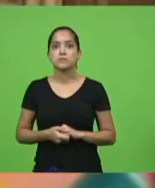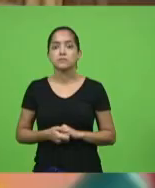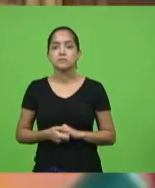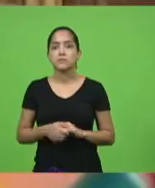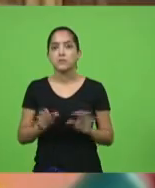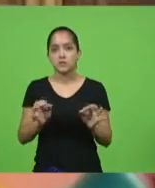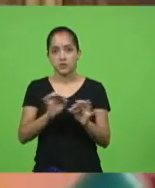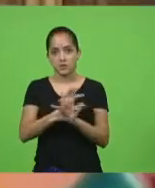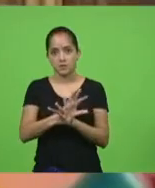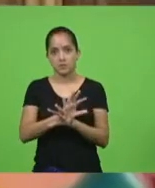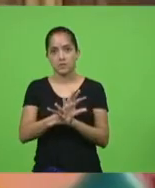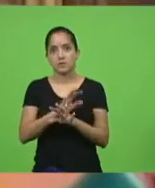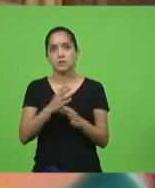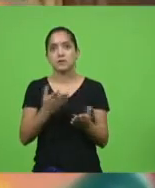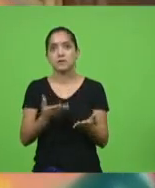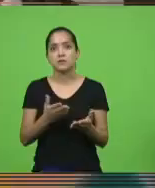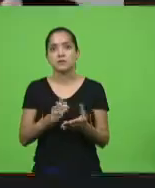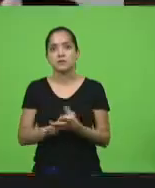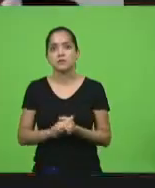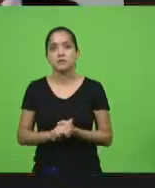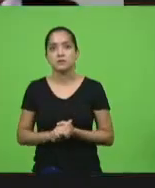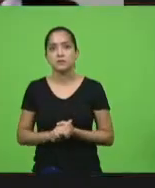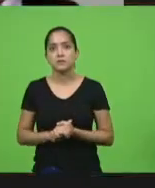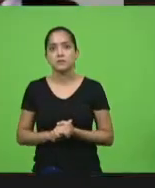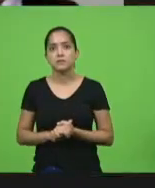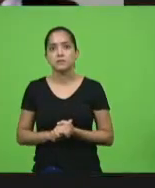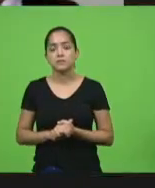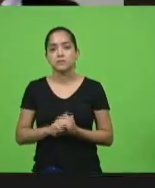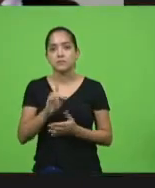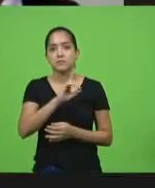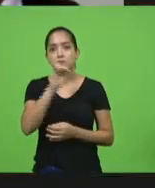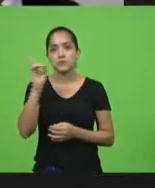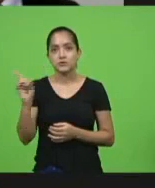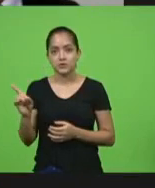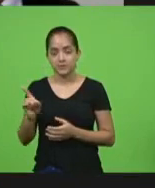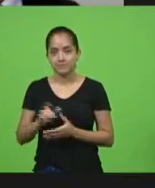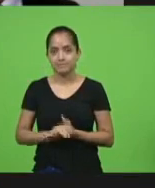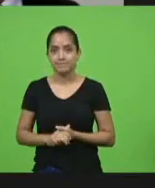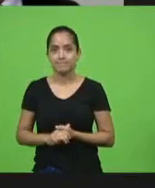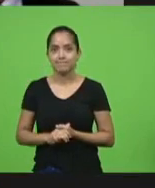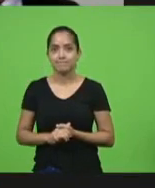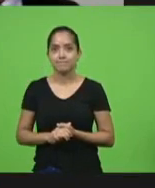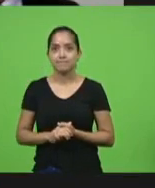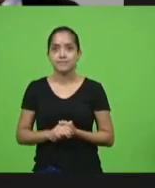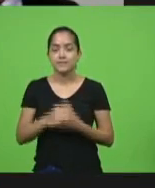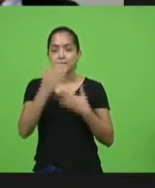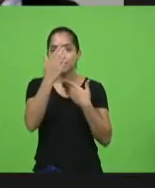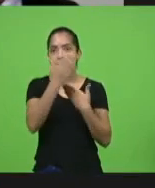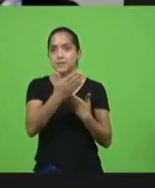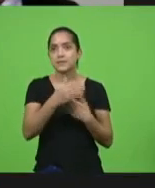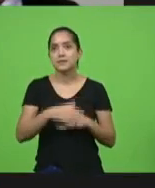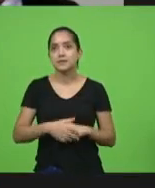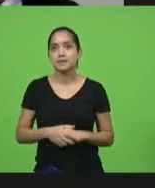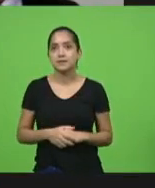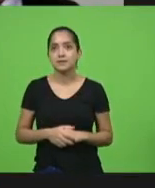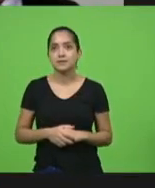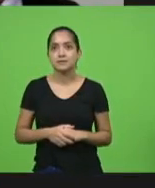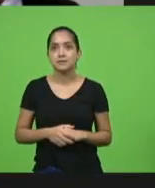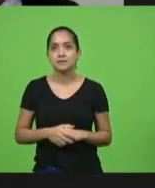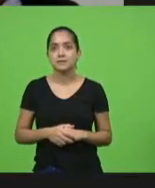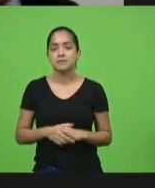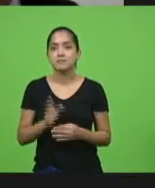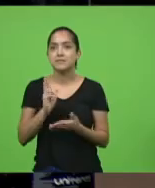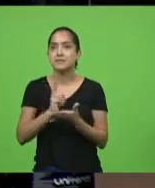presidente querido, tenha um bom dia. Obrigado, deputada Ada, deputada Ada sempre com